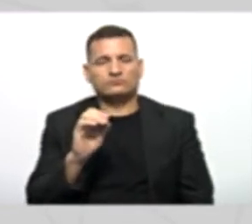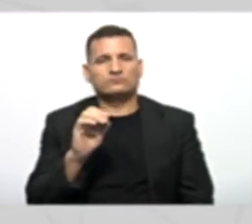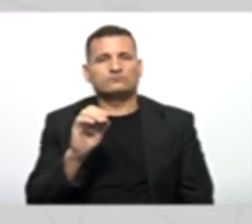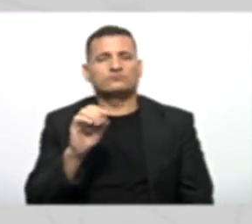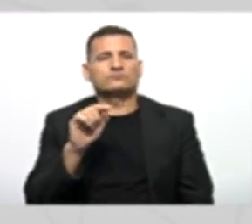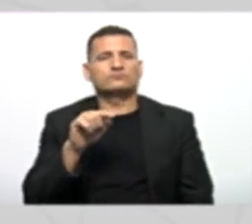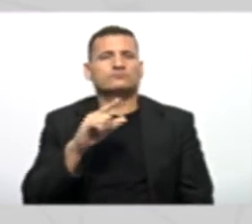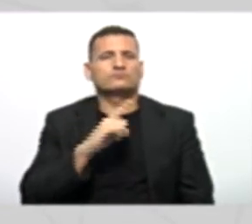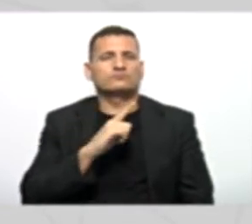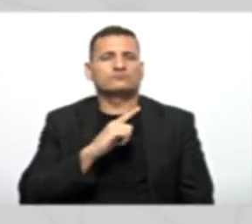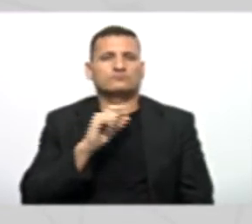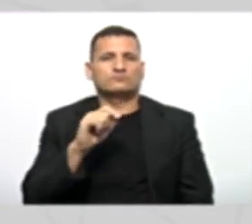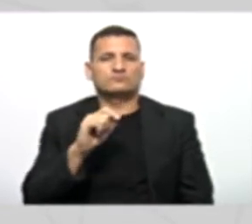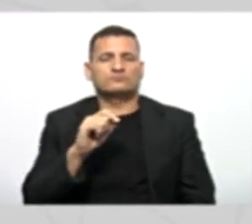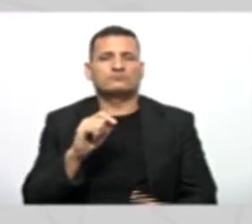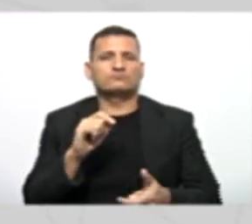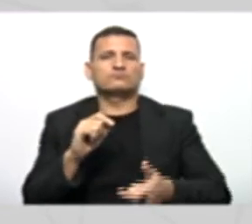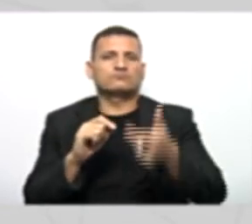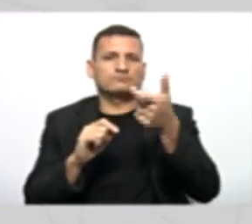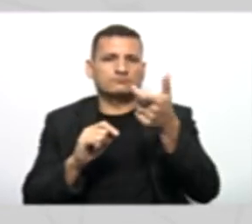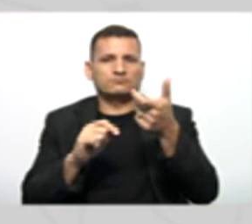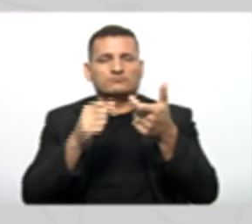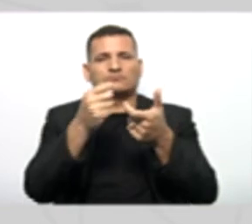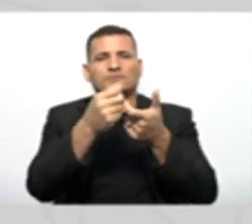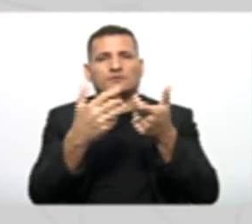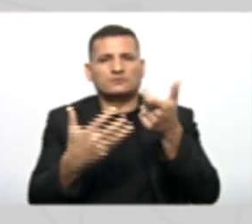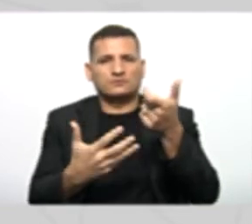características Da nossa classe Pai